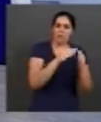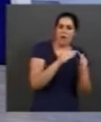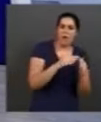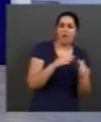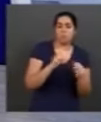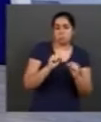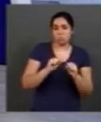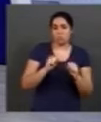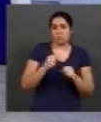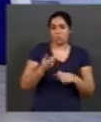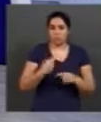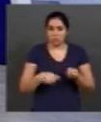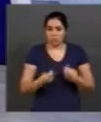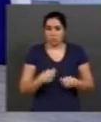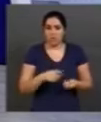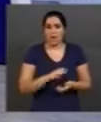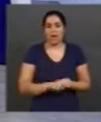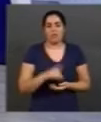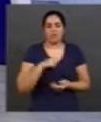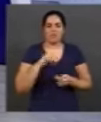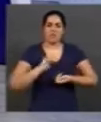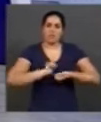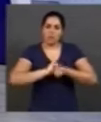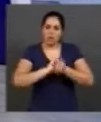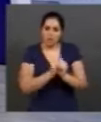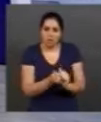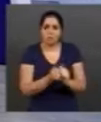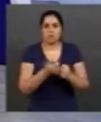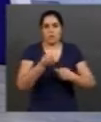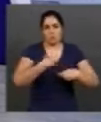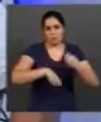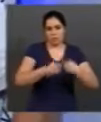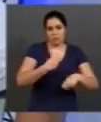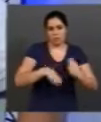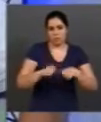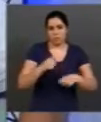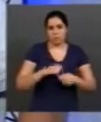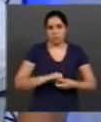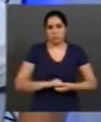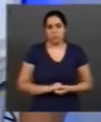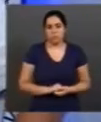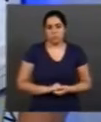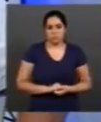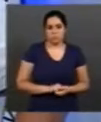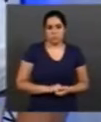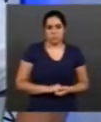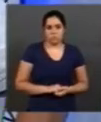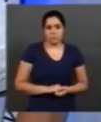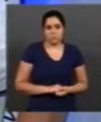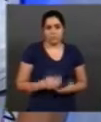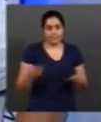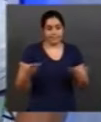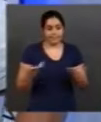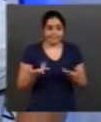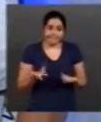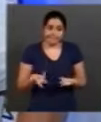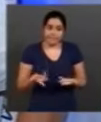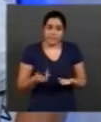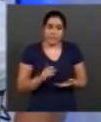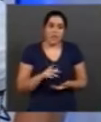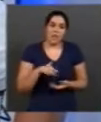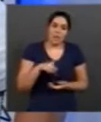eles estão sendo adaptados cada vez mais para a eficiência, né? Agora, temos